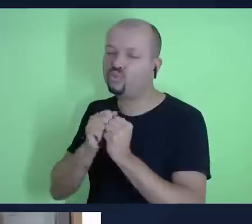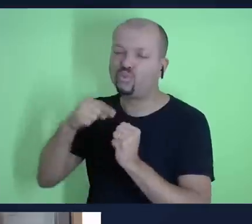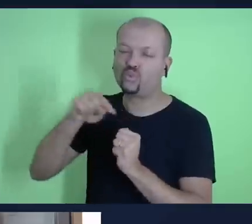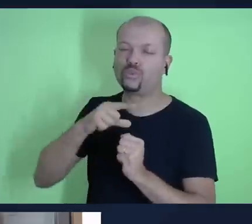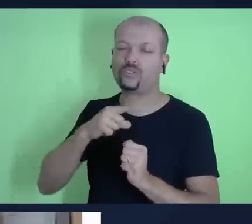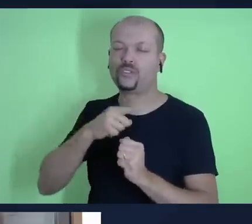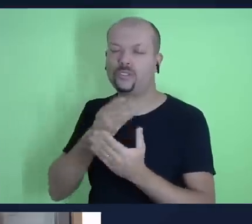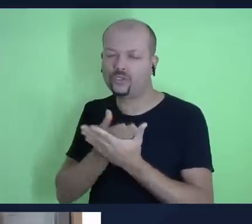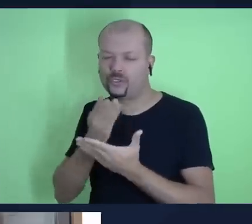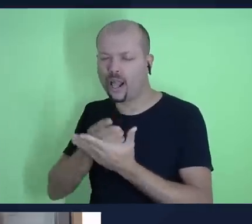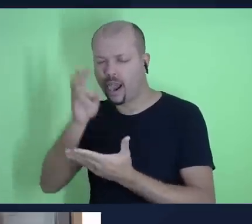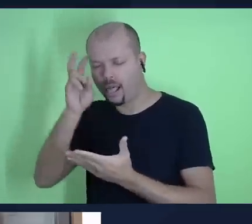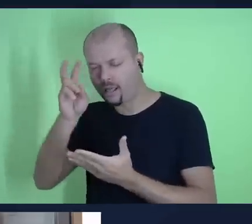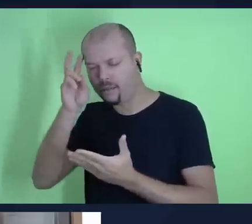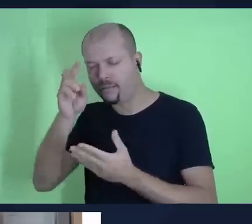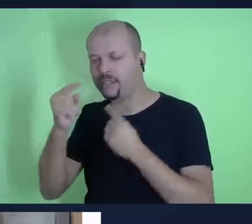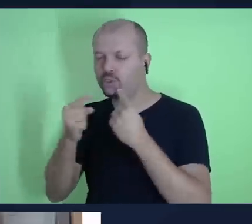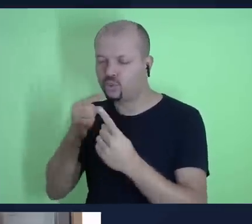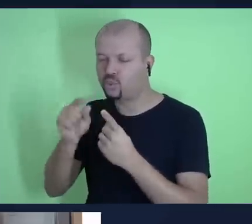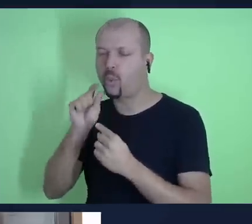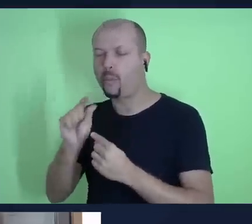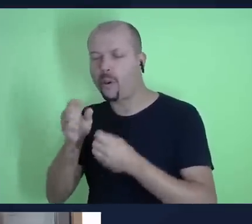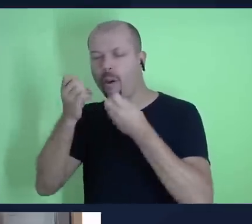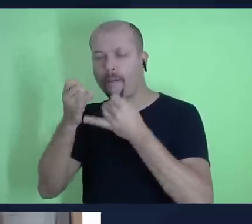relembrando discutindo um pouco sobre